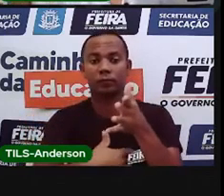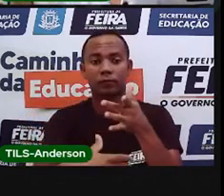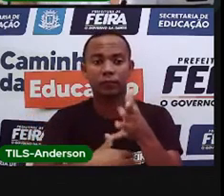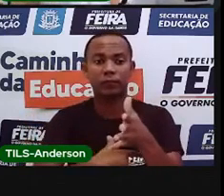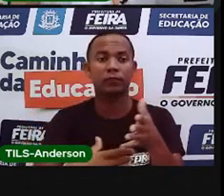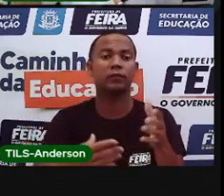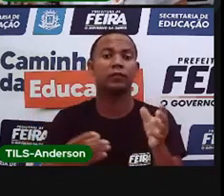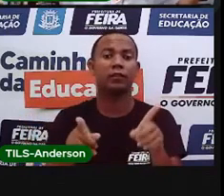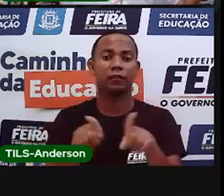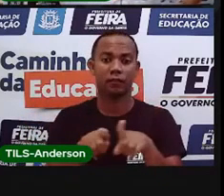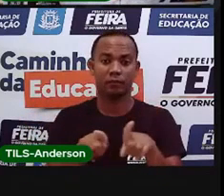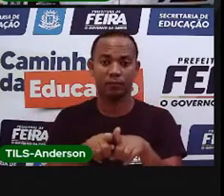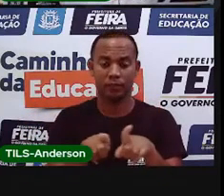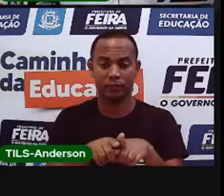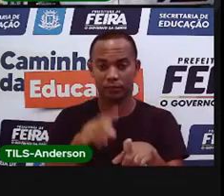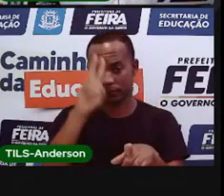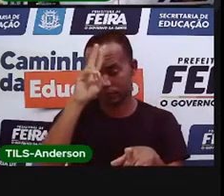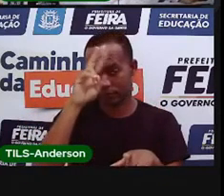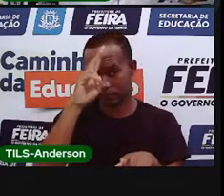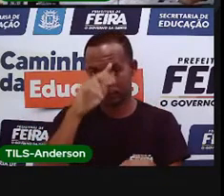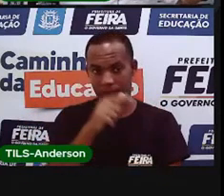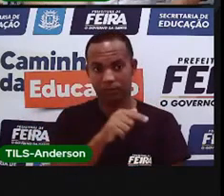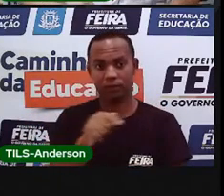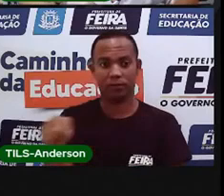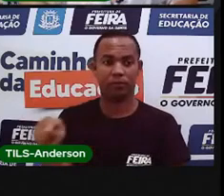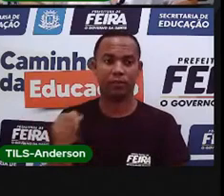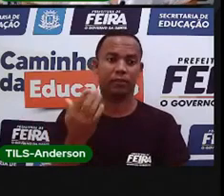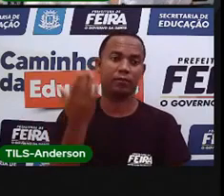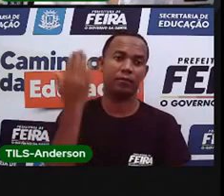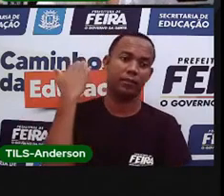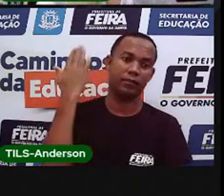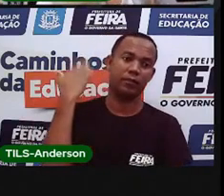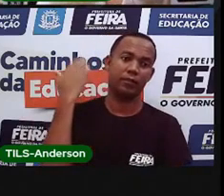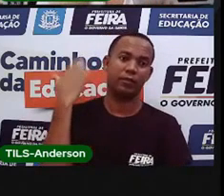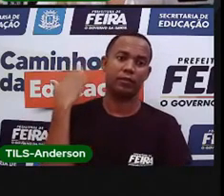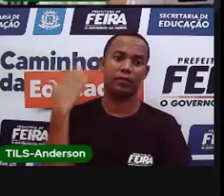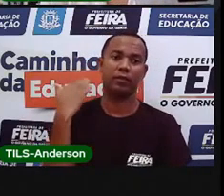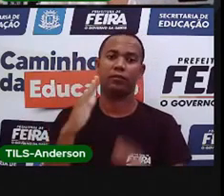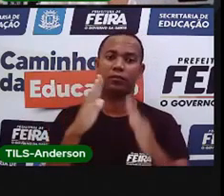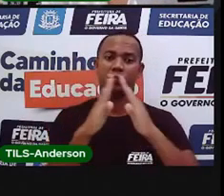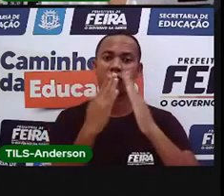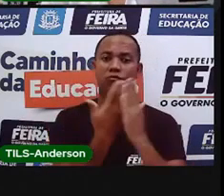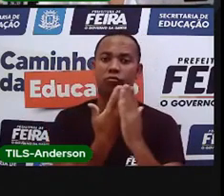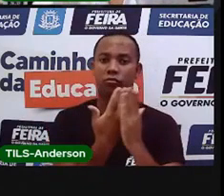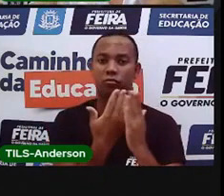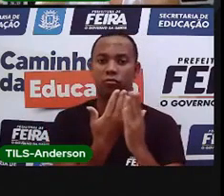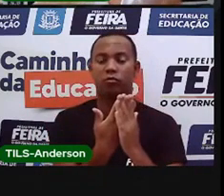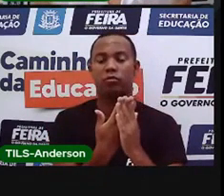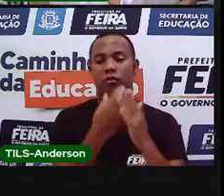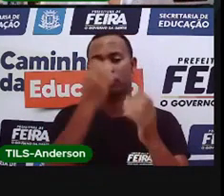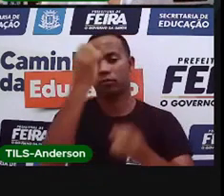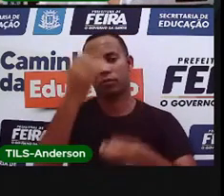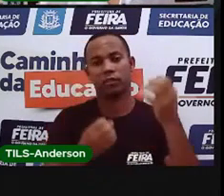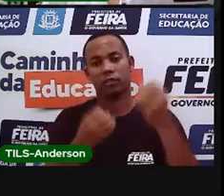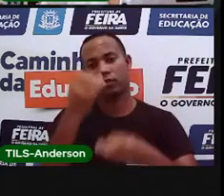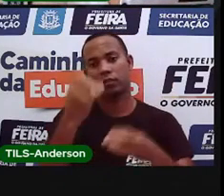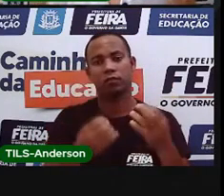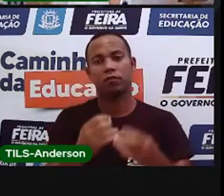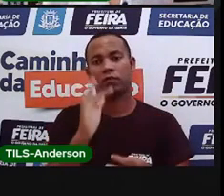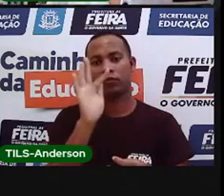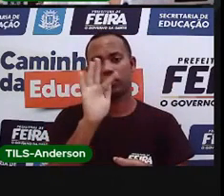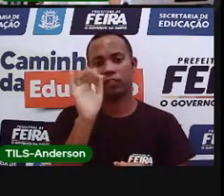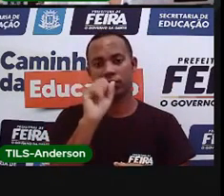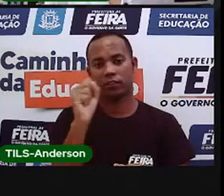cidade. Lembra, na semana passada, nas aulas que a Pró foi falando sobre feira, que várias vezes